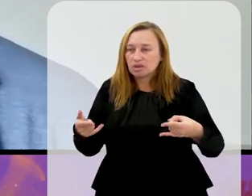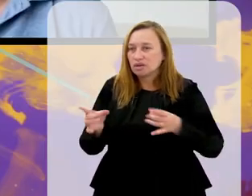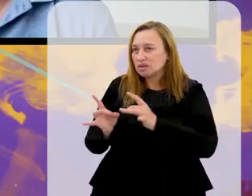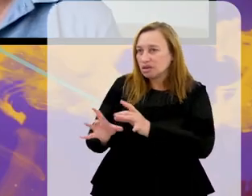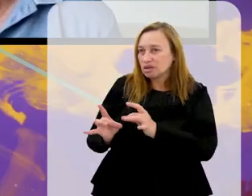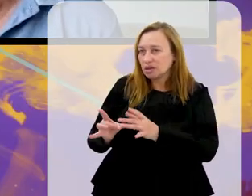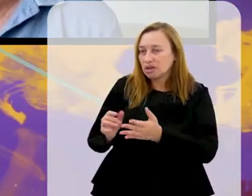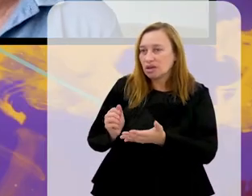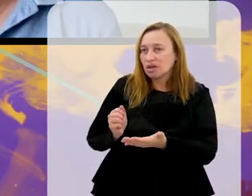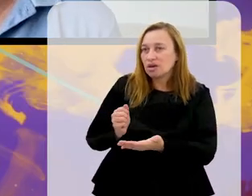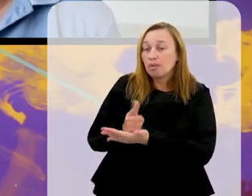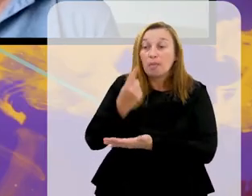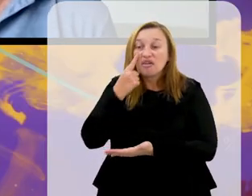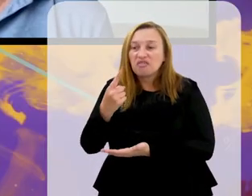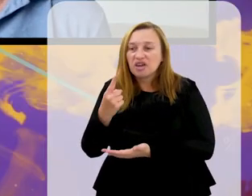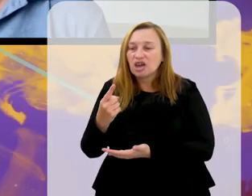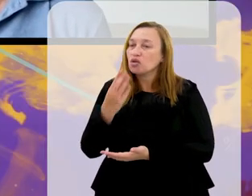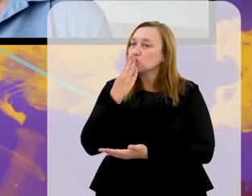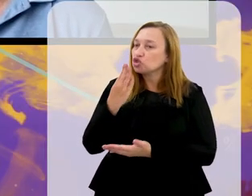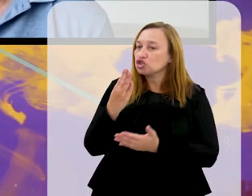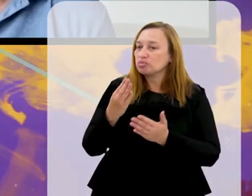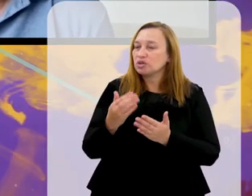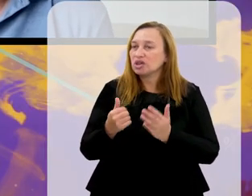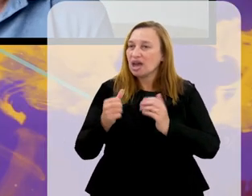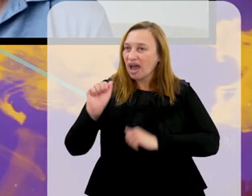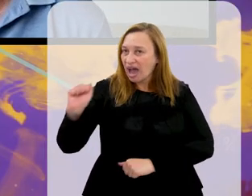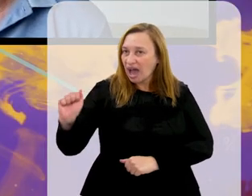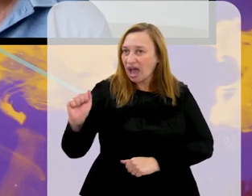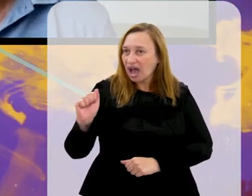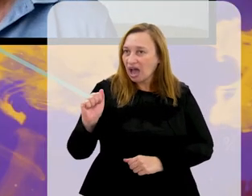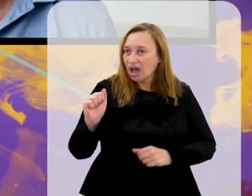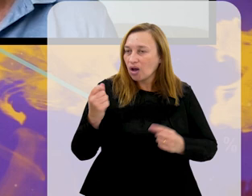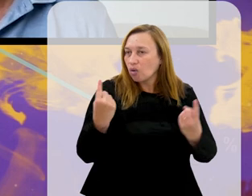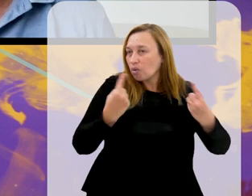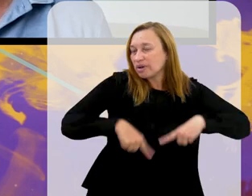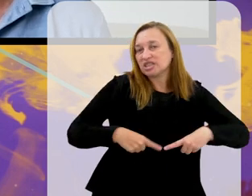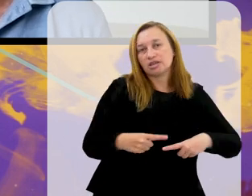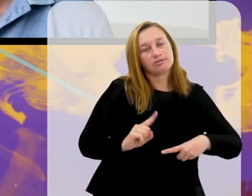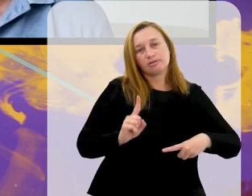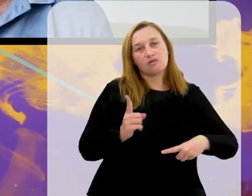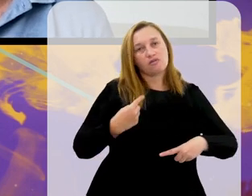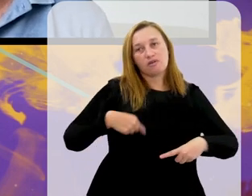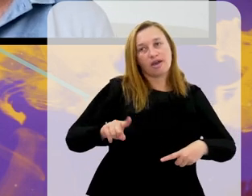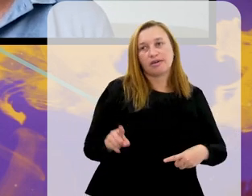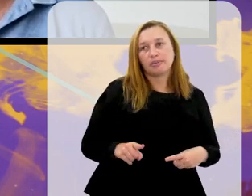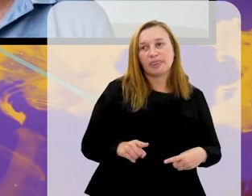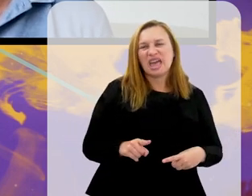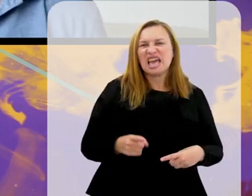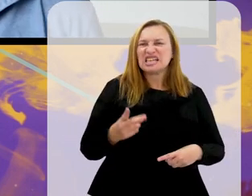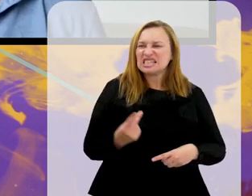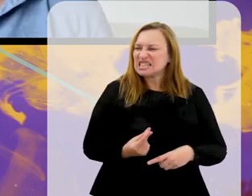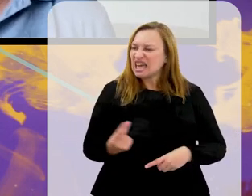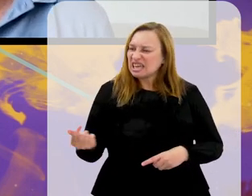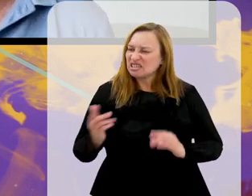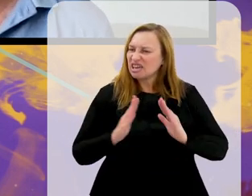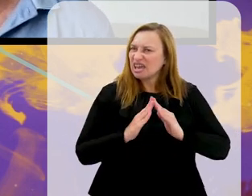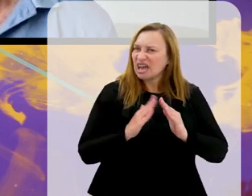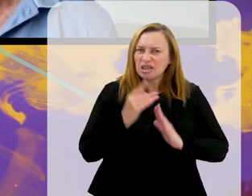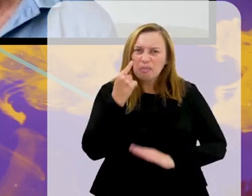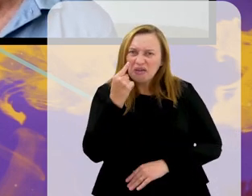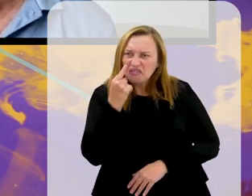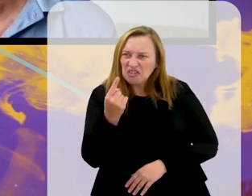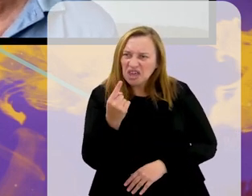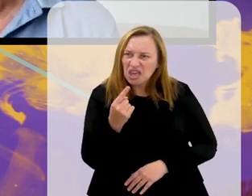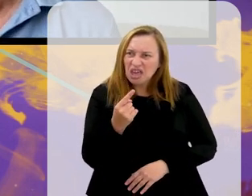ver o time B jogar. Ninguém vai. É para o time principal. Ninguém sai de casa para